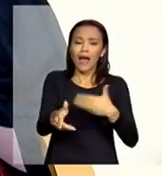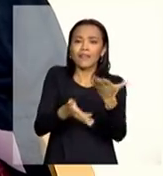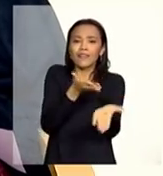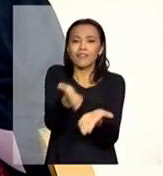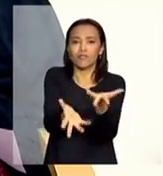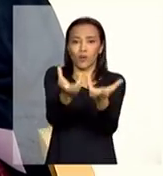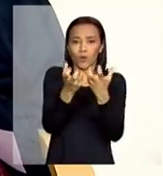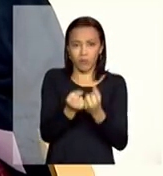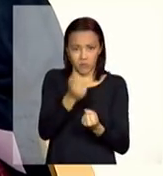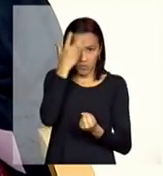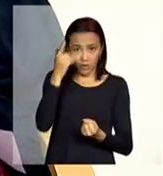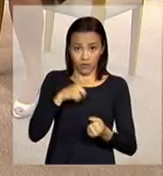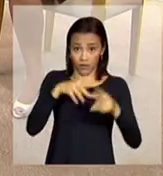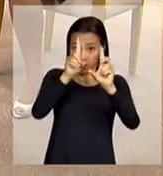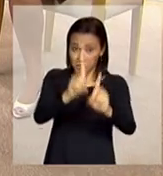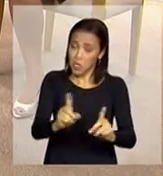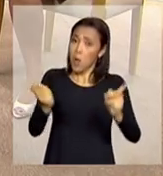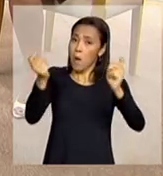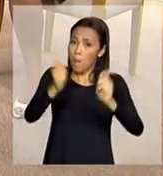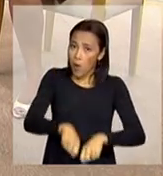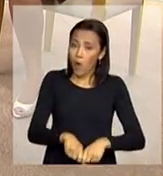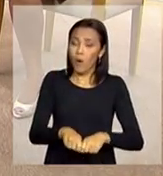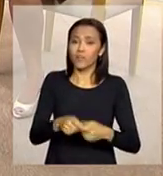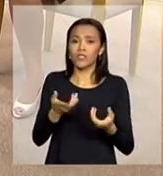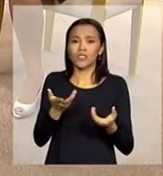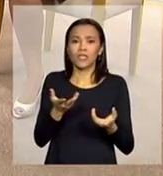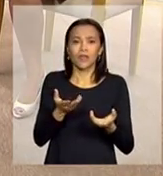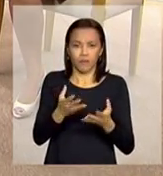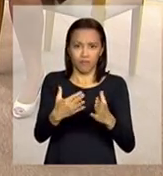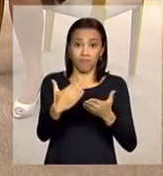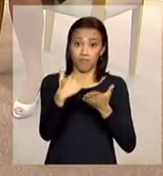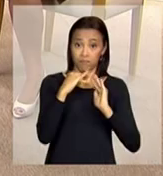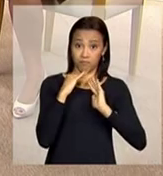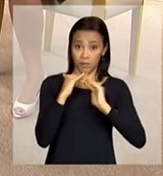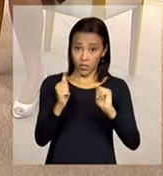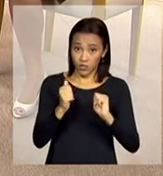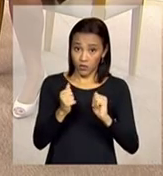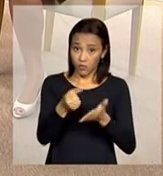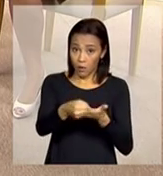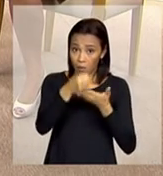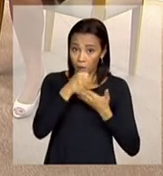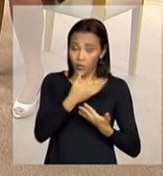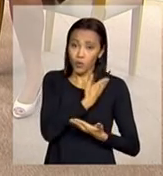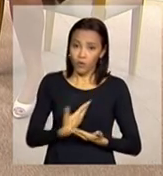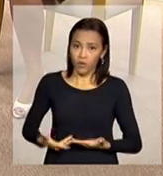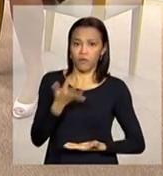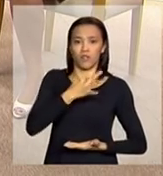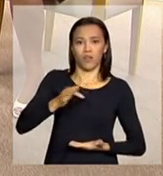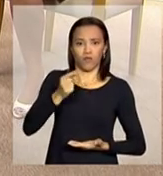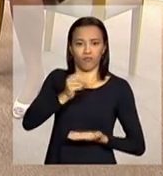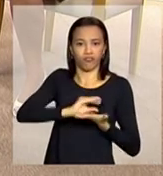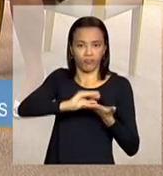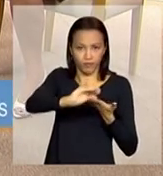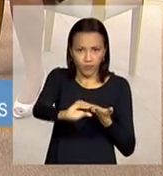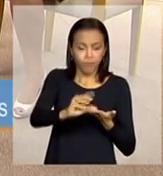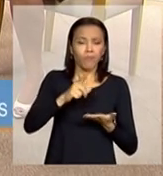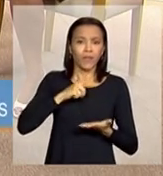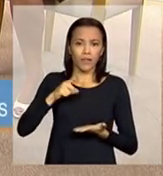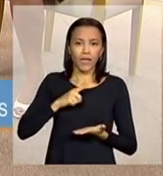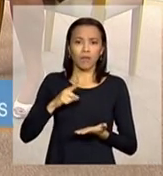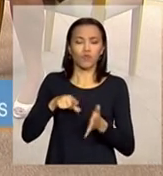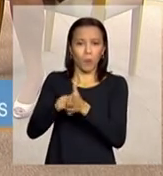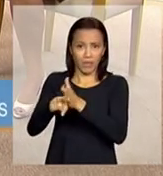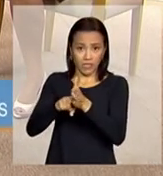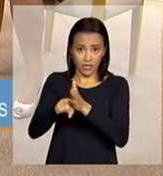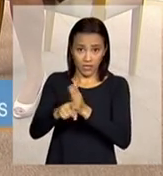poderão realizar o aceite do cofinanciamento federal porque nós temos agora a informação do censo que saiu